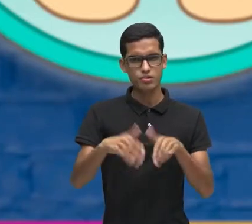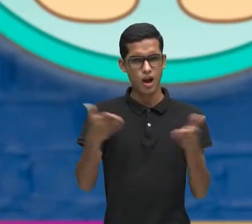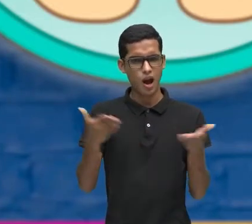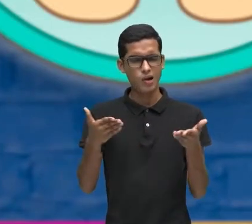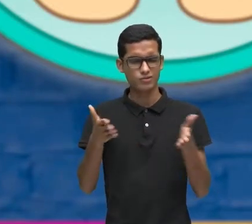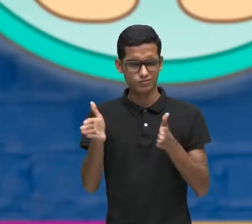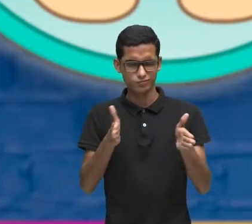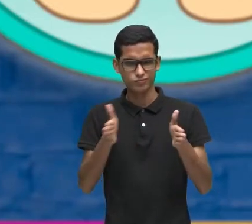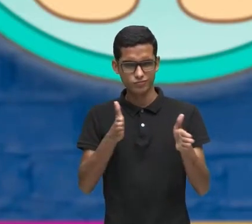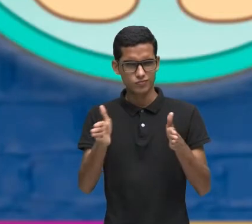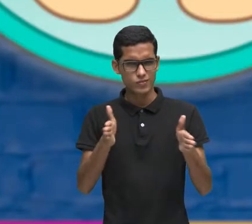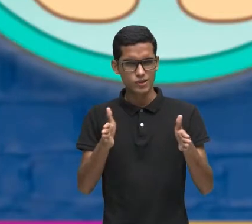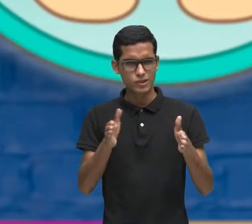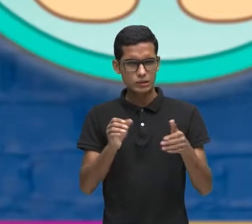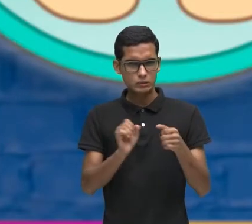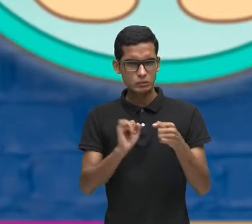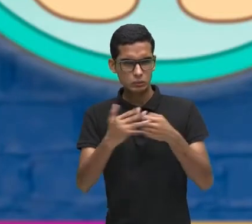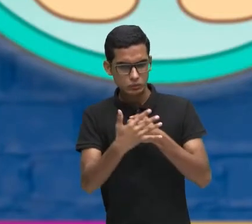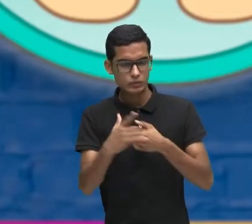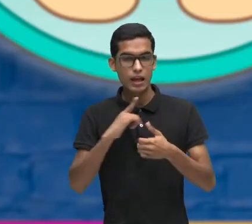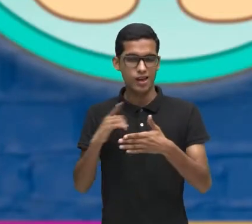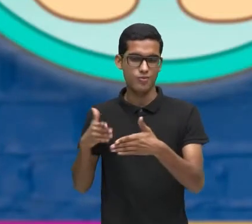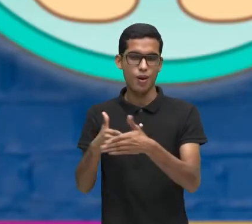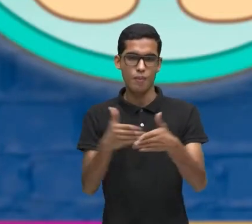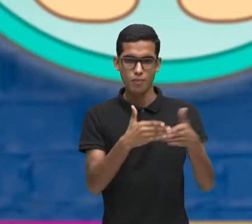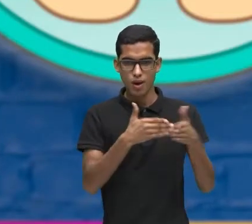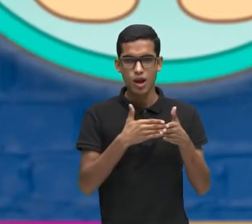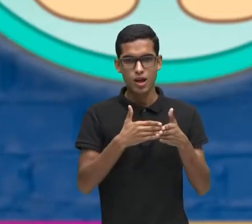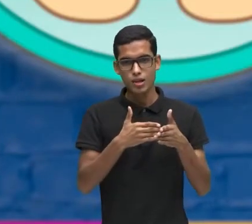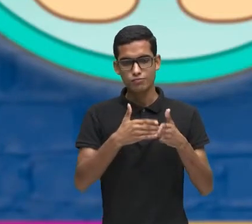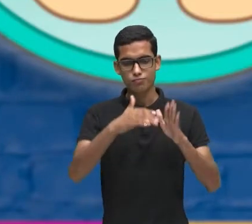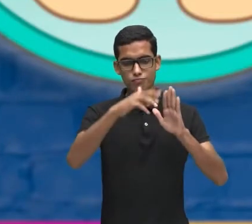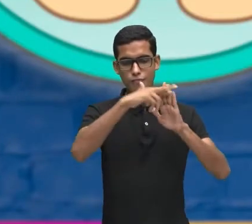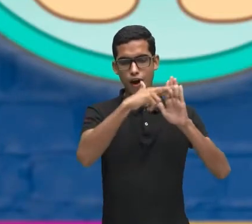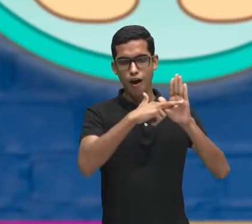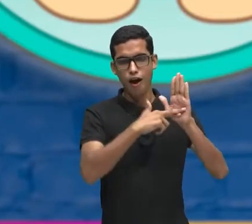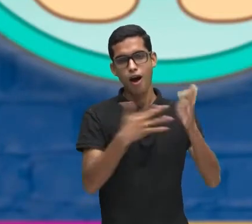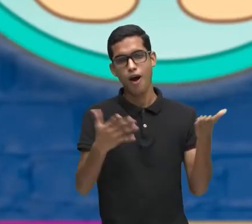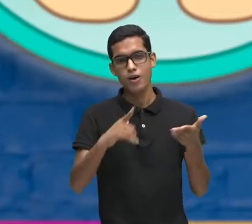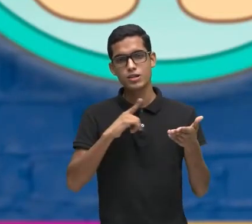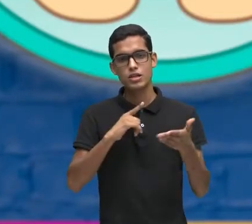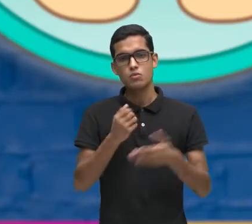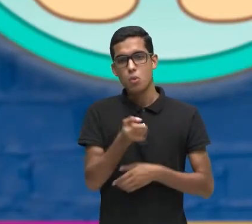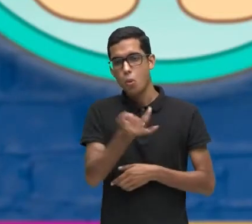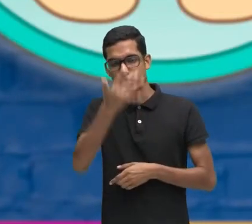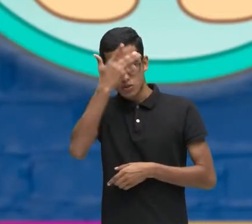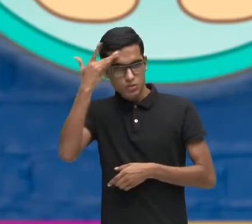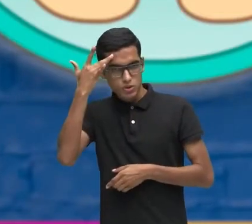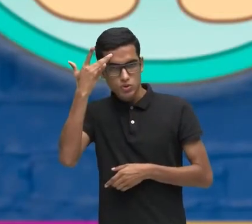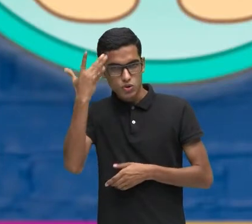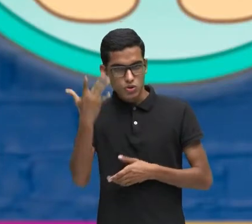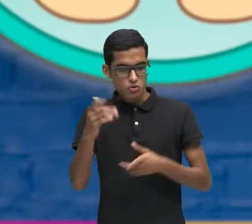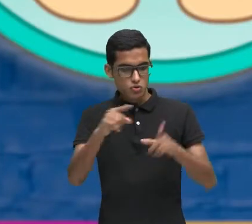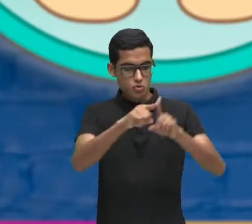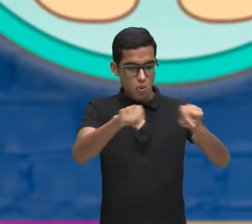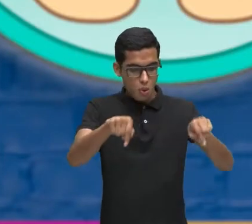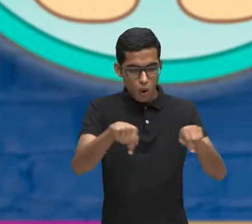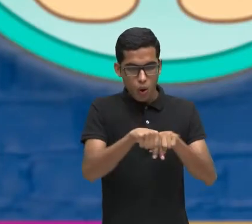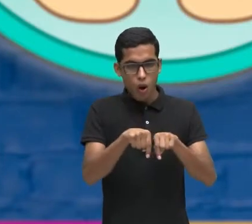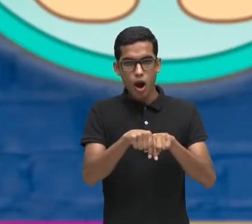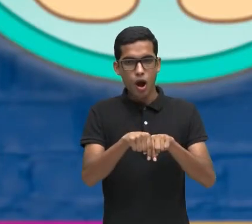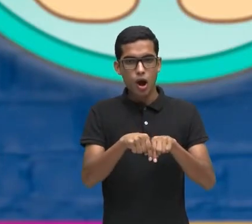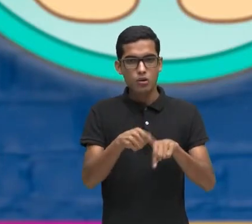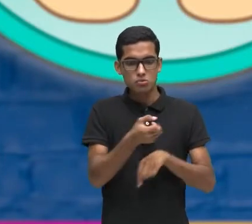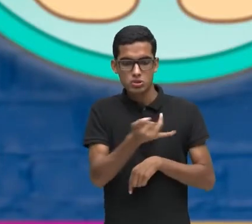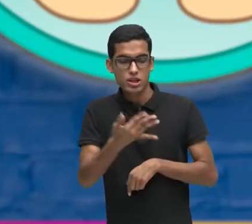período Né? Está tudo limitado Né? A quantidade De pessoas Não podem ficar Muitas pessoas No mesmo ambiente E de